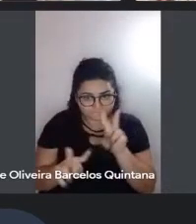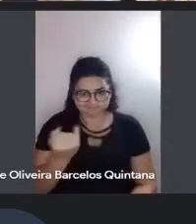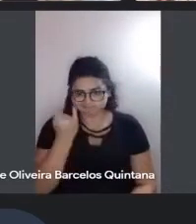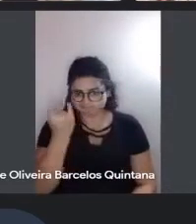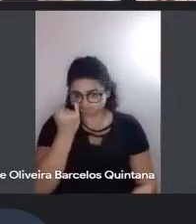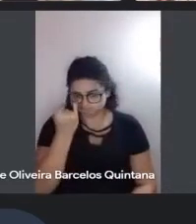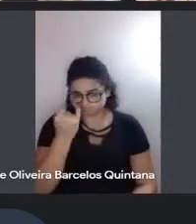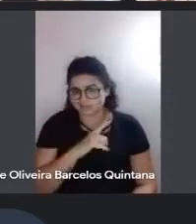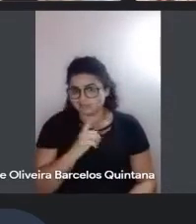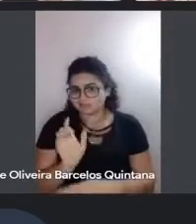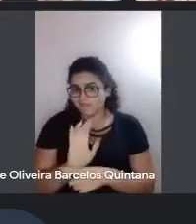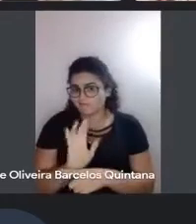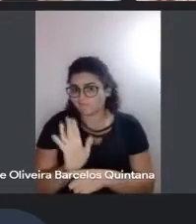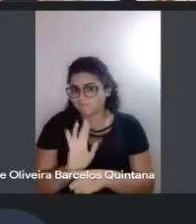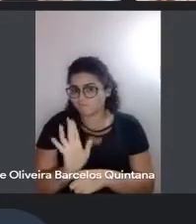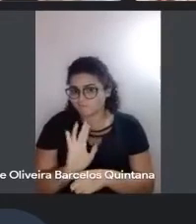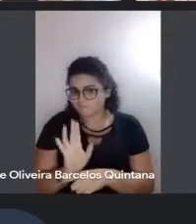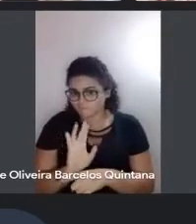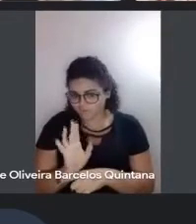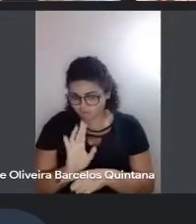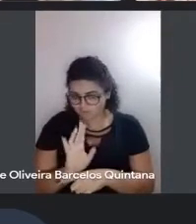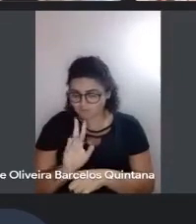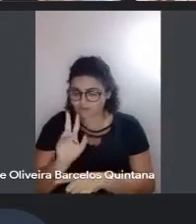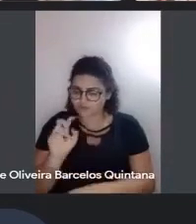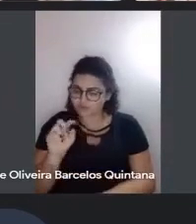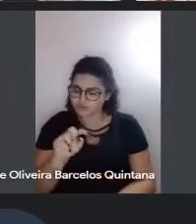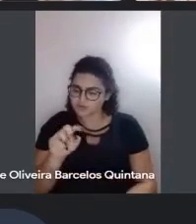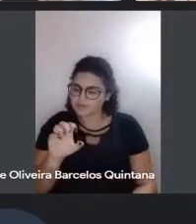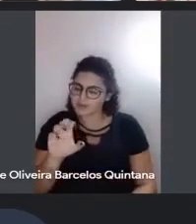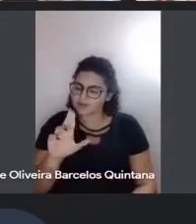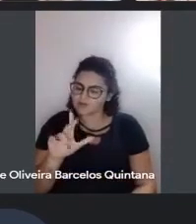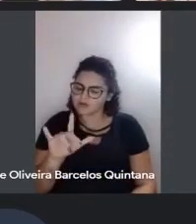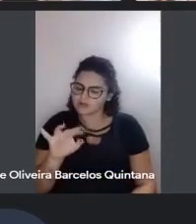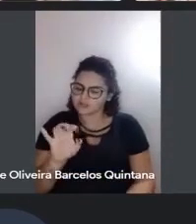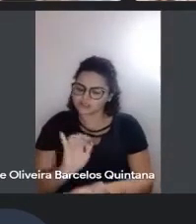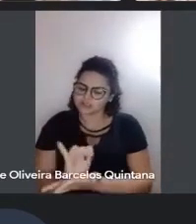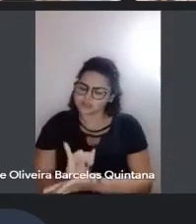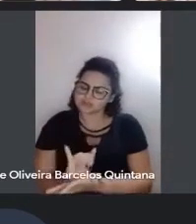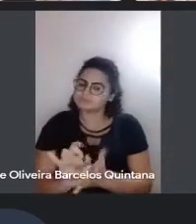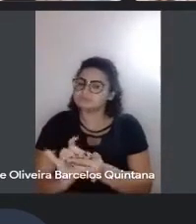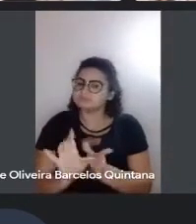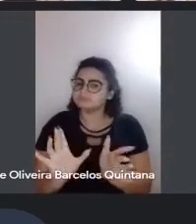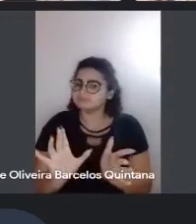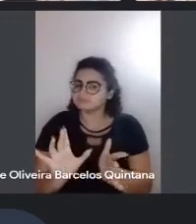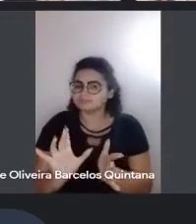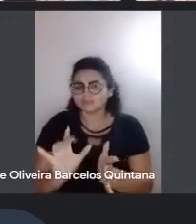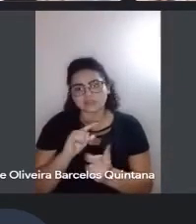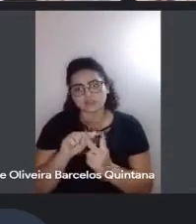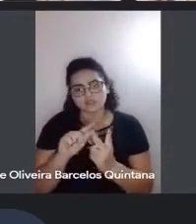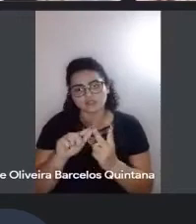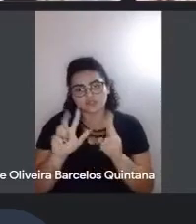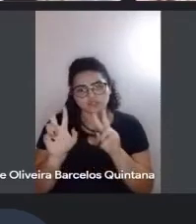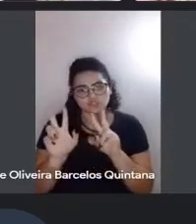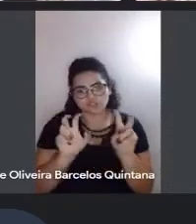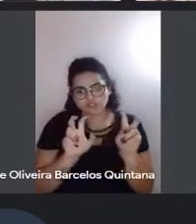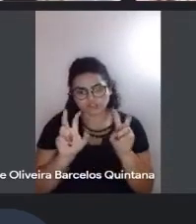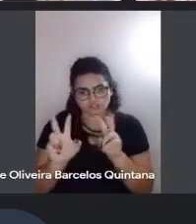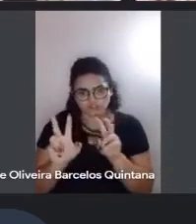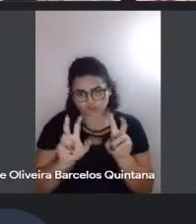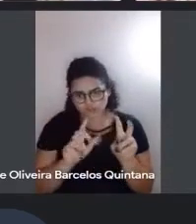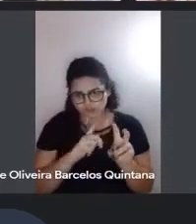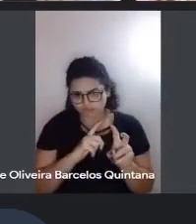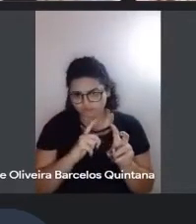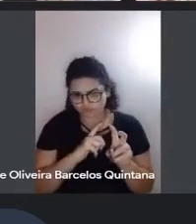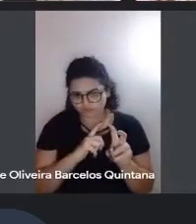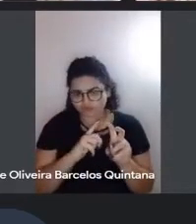Tem o filme, né? O próprio filme sobre Euclides da Cunha, que está no YouTube à disposição. Ele tem dois títulos, isso que eu coloco para